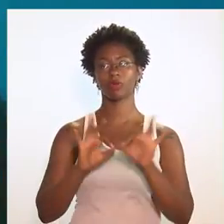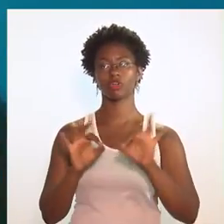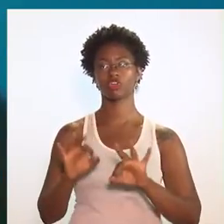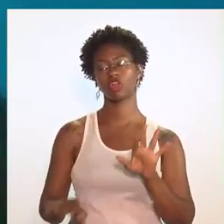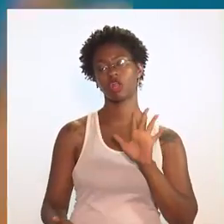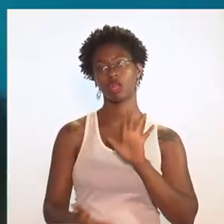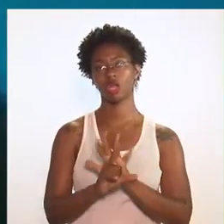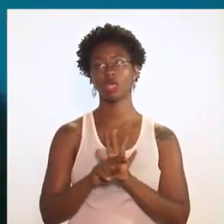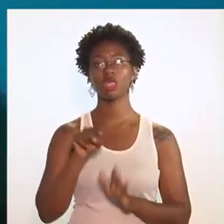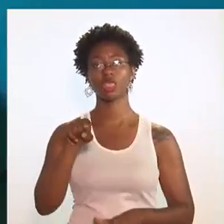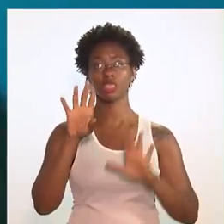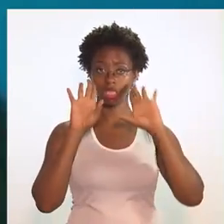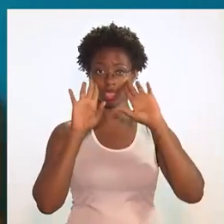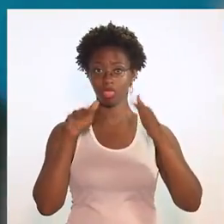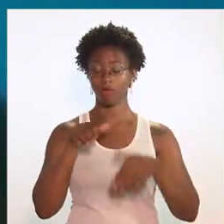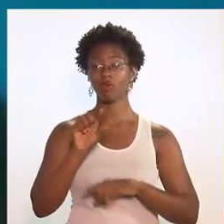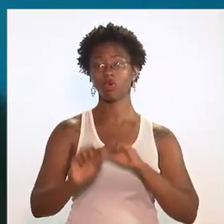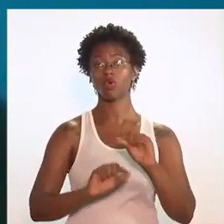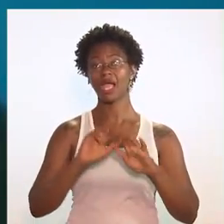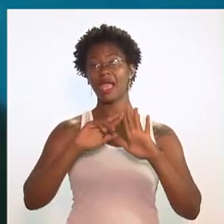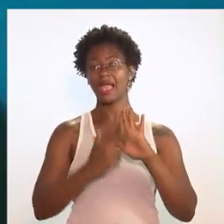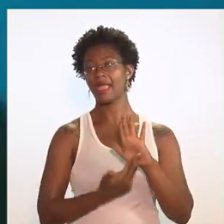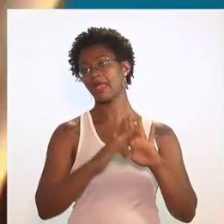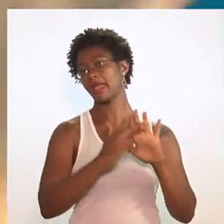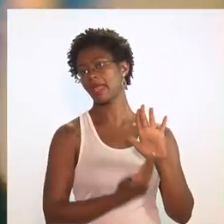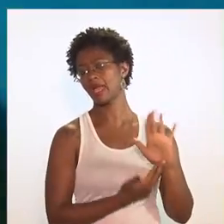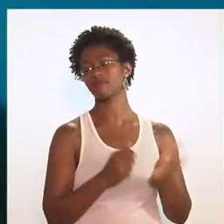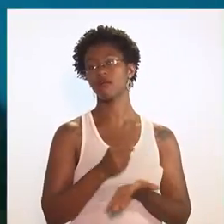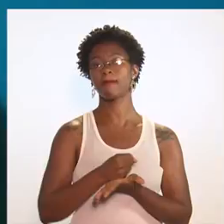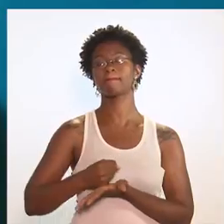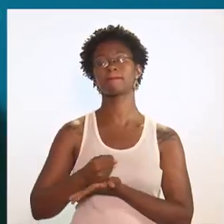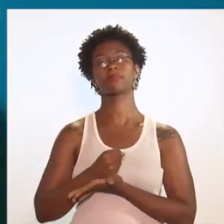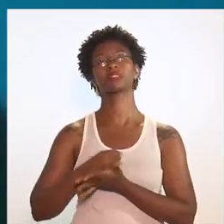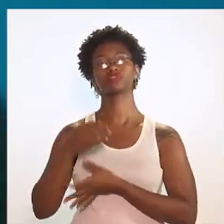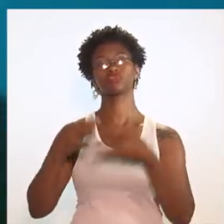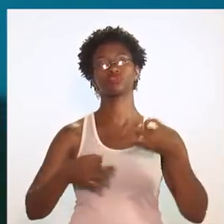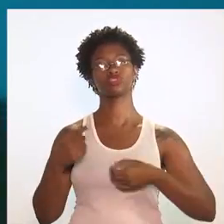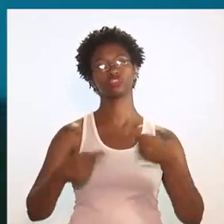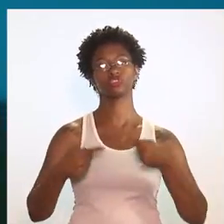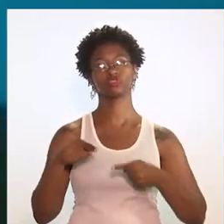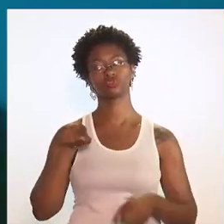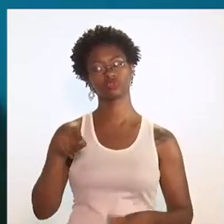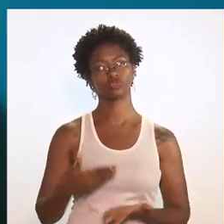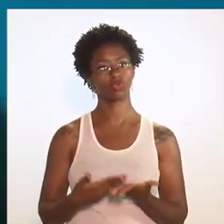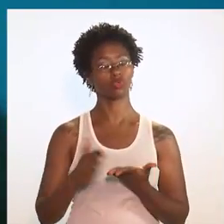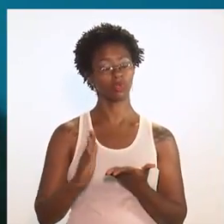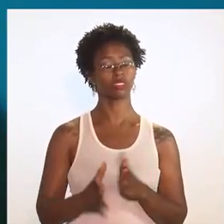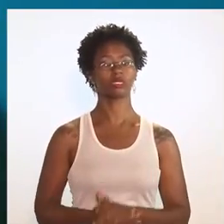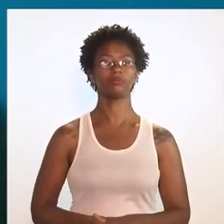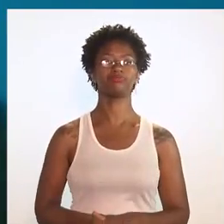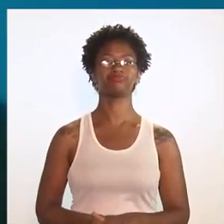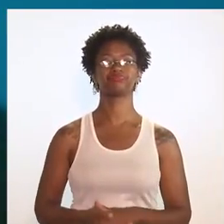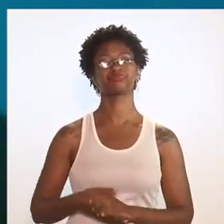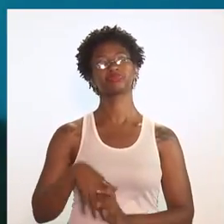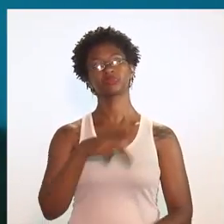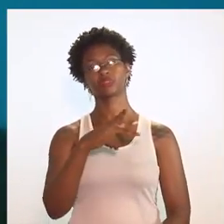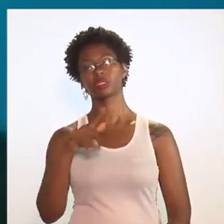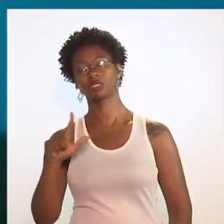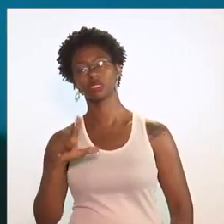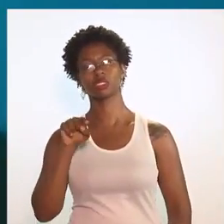foco, de regularizar e dar um arcabouço jurídico para que essa discussão aconteça. Um projeto de lei